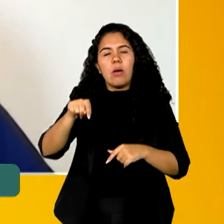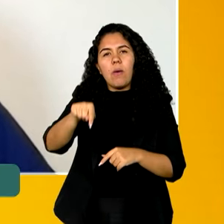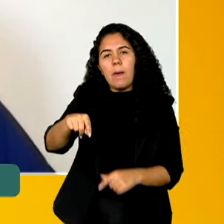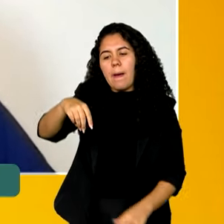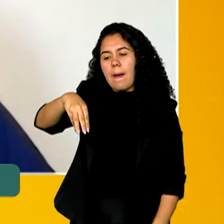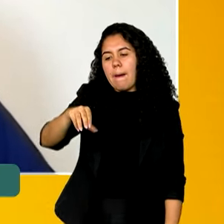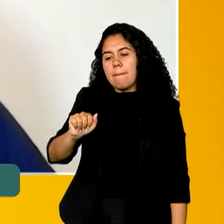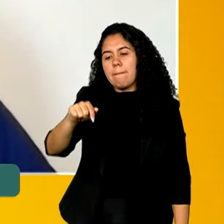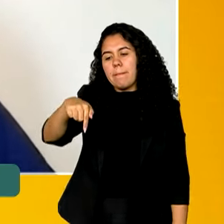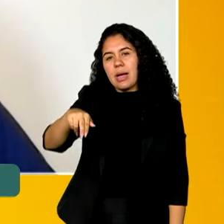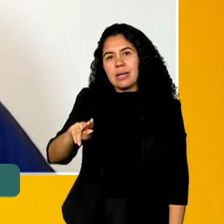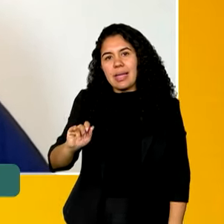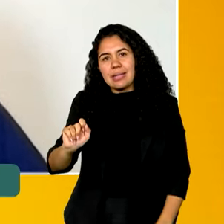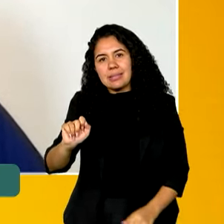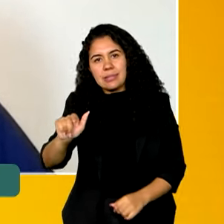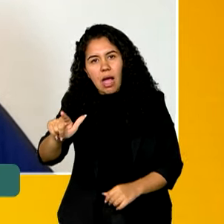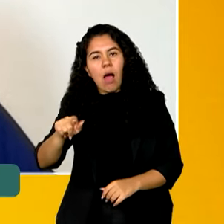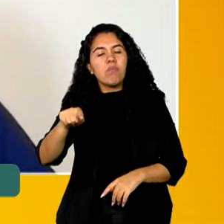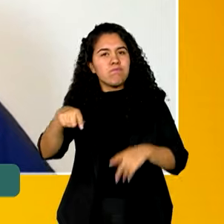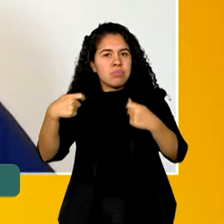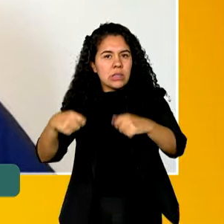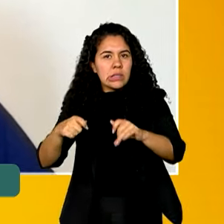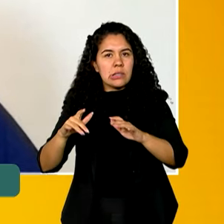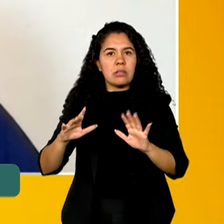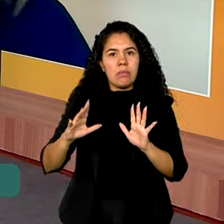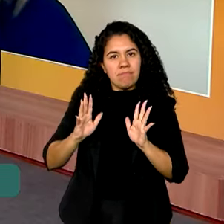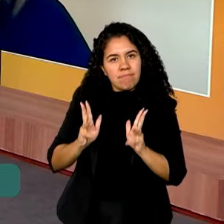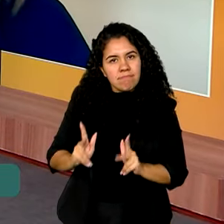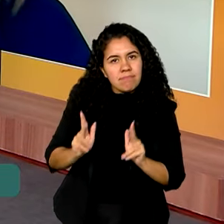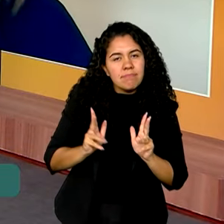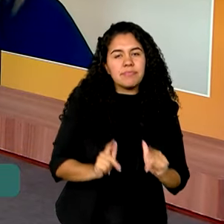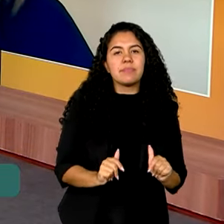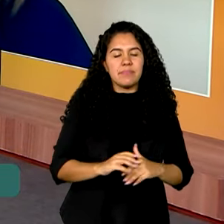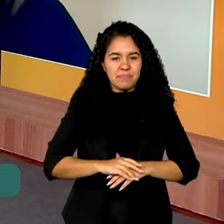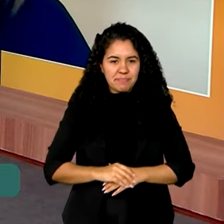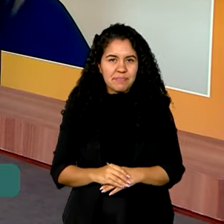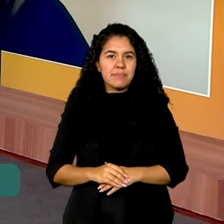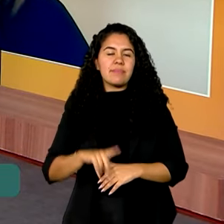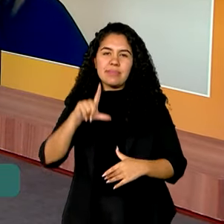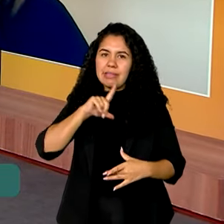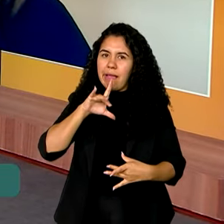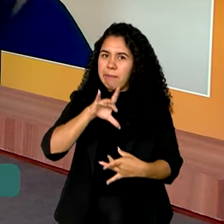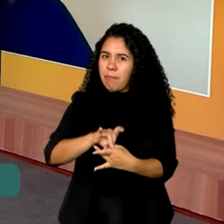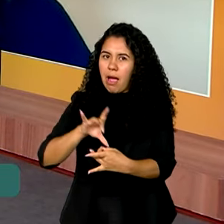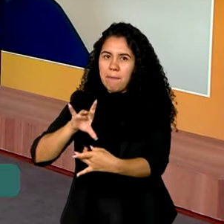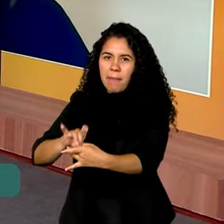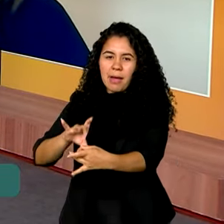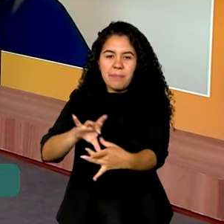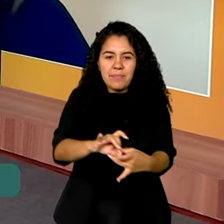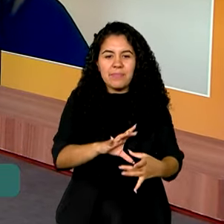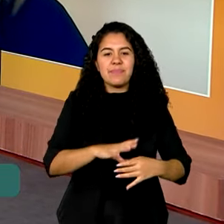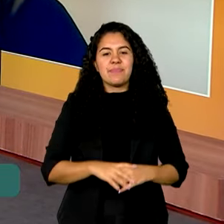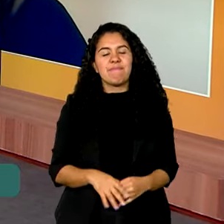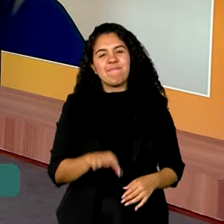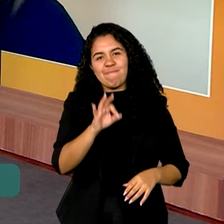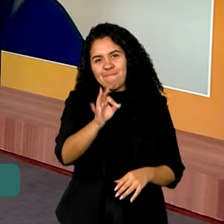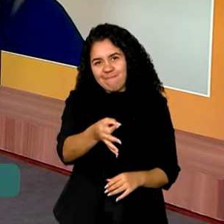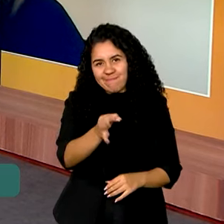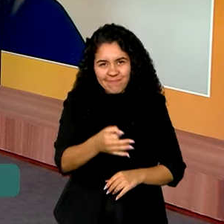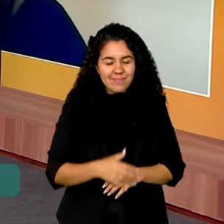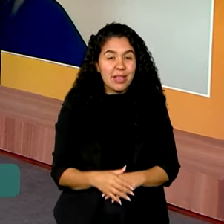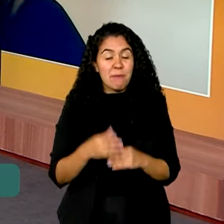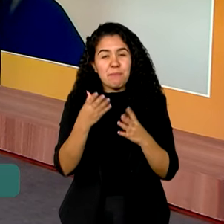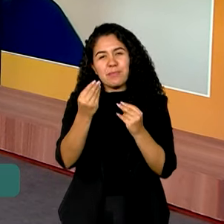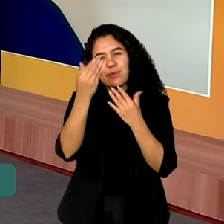e recifes de coral, mais saudáveis e assim por diante. Tudo conectado, né, diretora? Eu te agradeço, então. Exatamente. Te